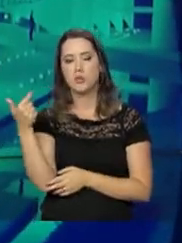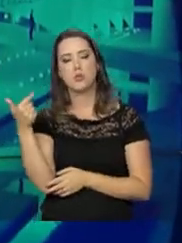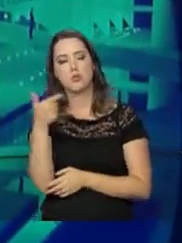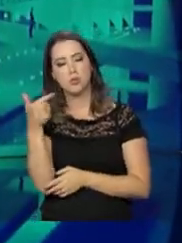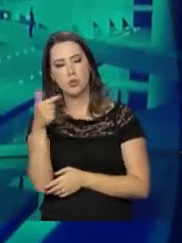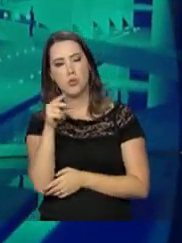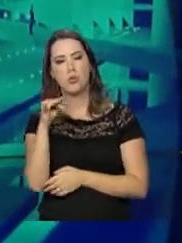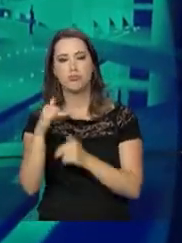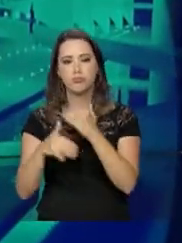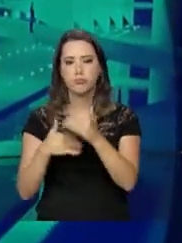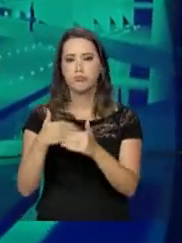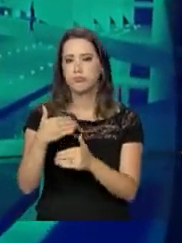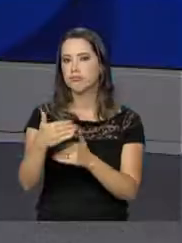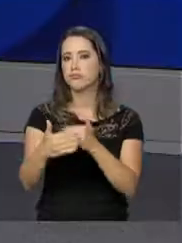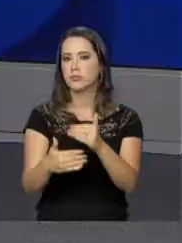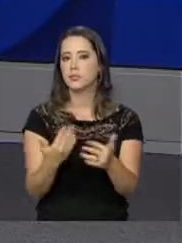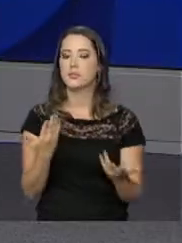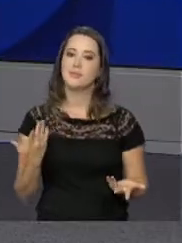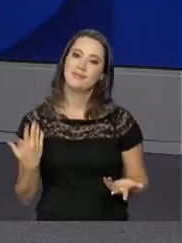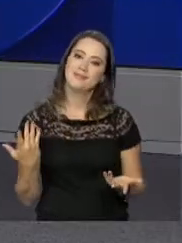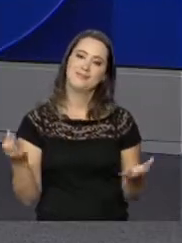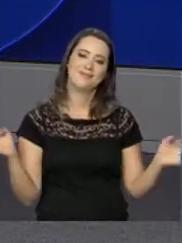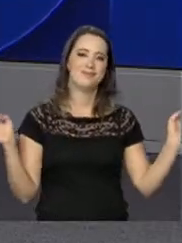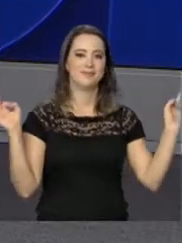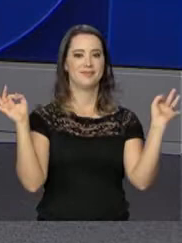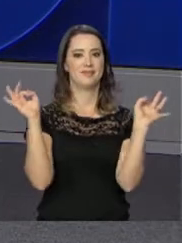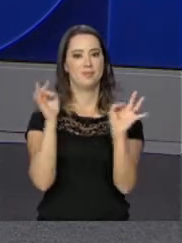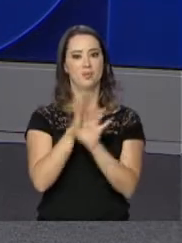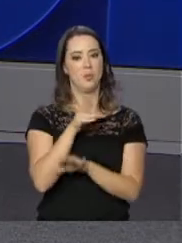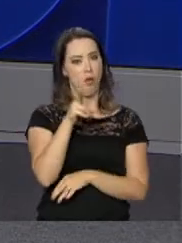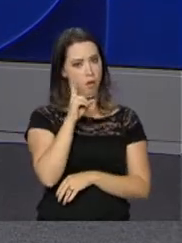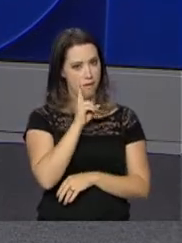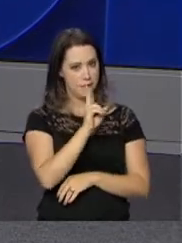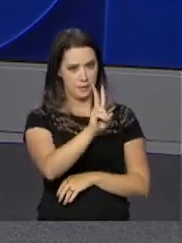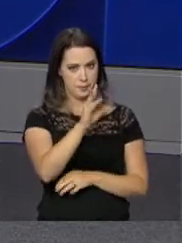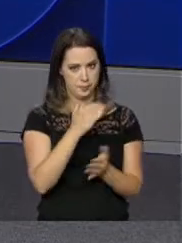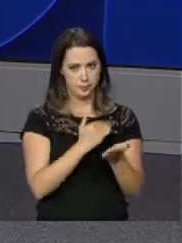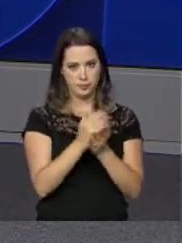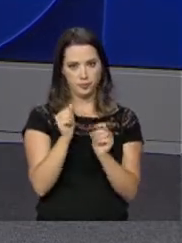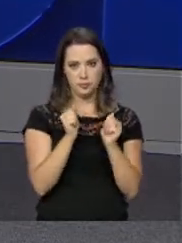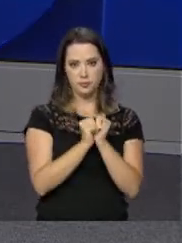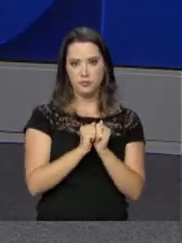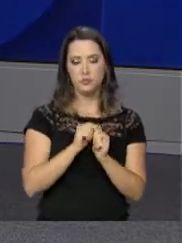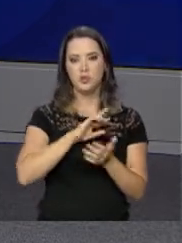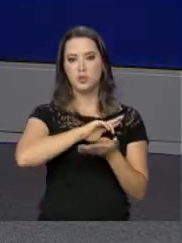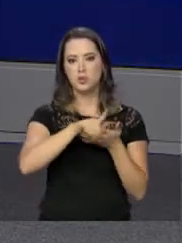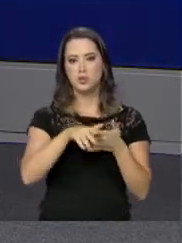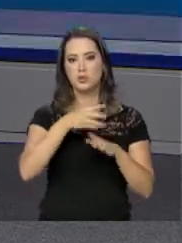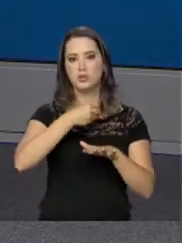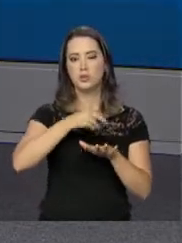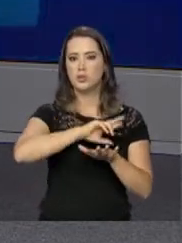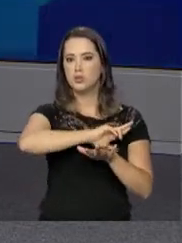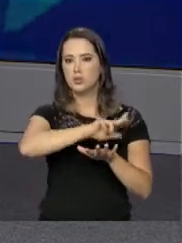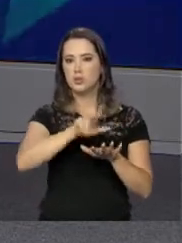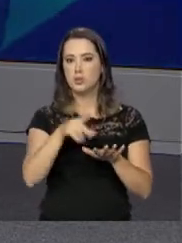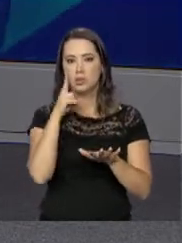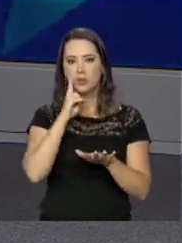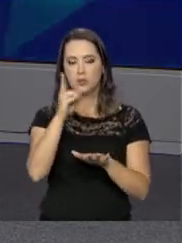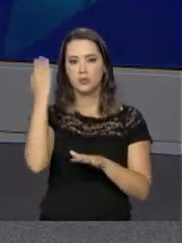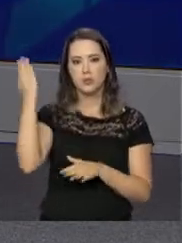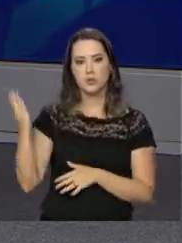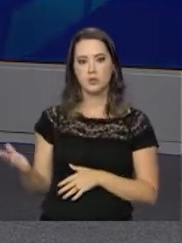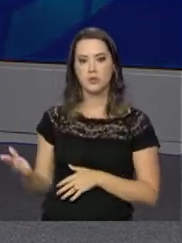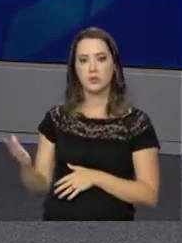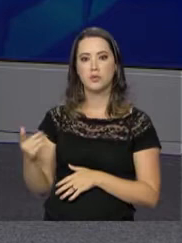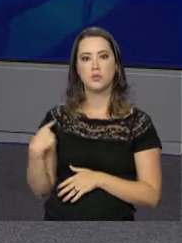dia e assim por diante. Nós ficamos por aqui, mas você pode continuar com a gente. Tem muitas formas. Veja aqui na